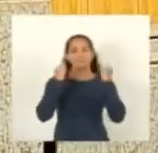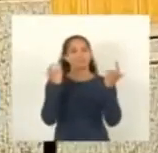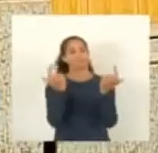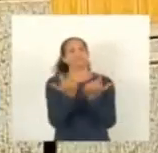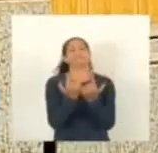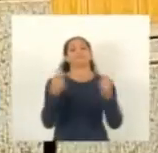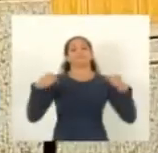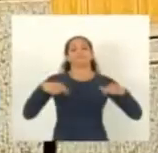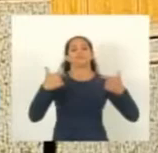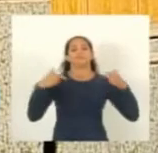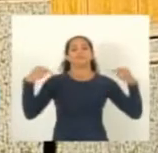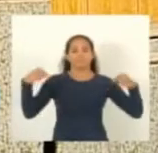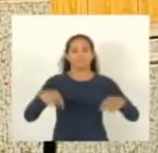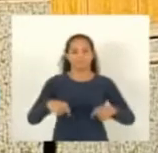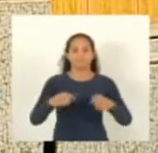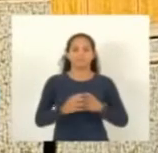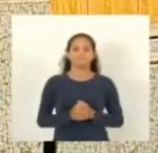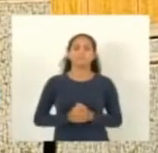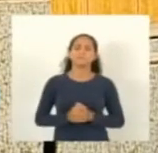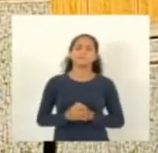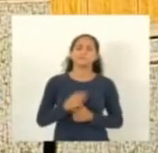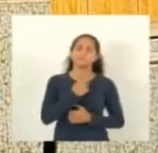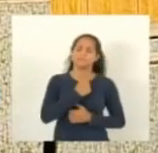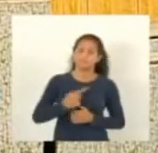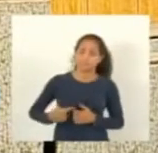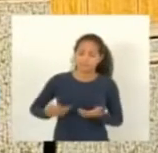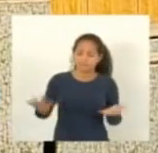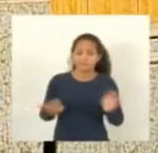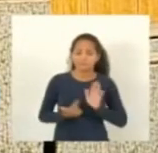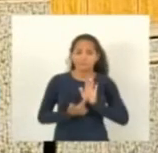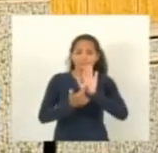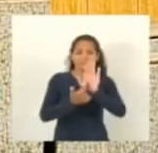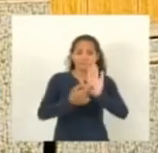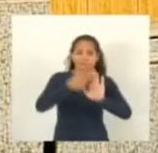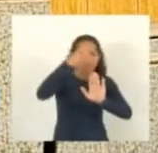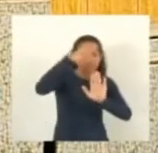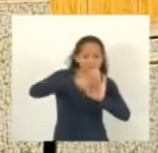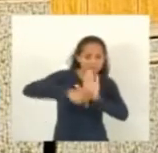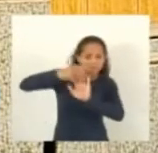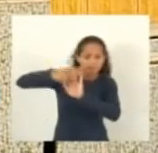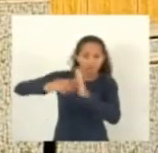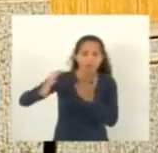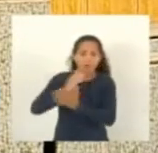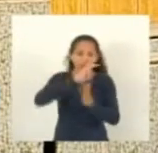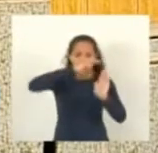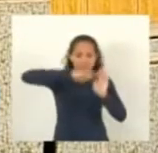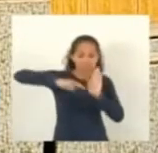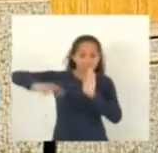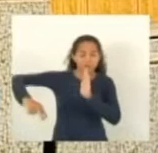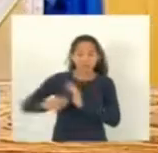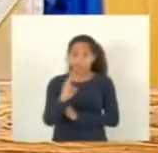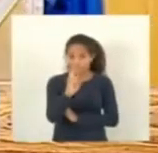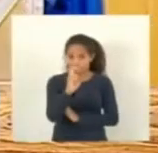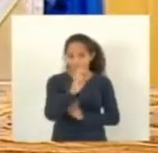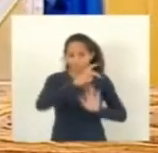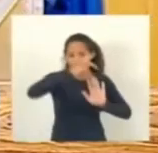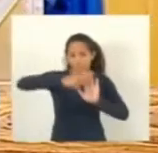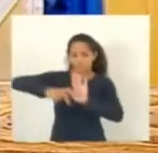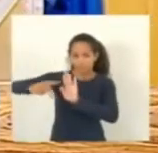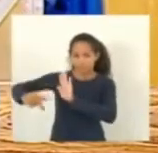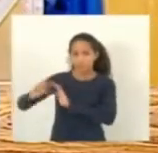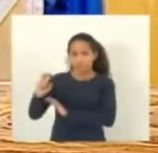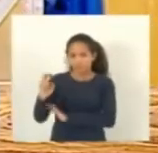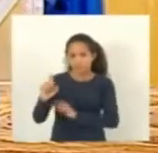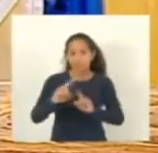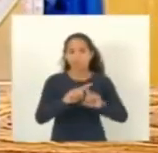os servidores desta casa. Presidente, hoje nós apresentamos alguns projetos que foram unidos, são cinco projetos, mas eu quero